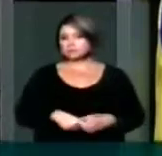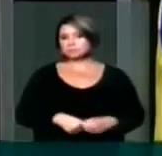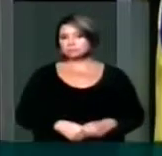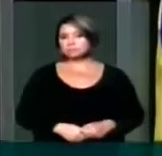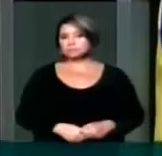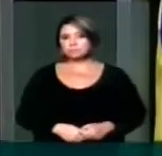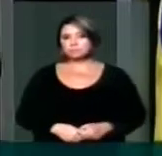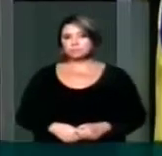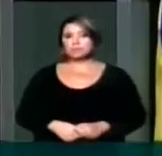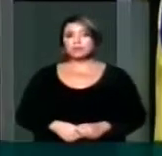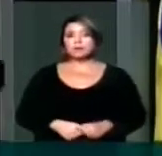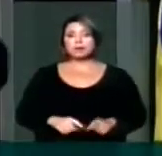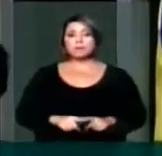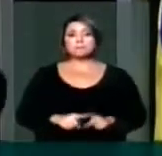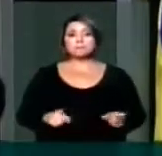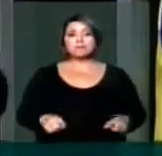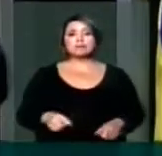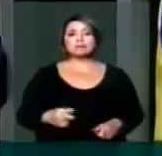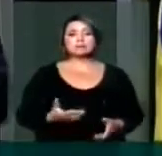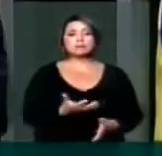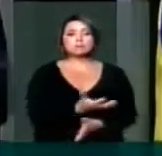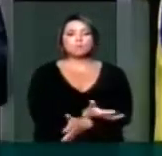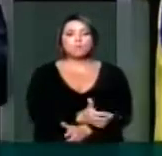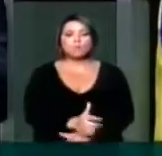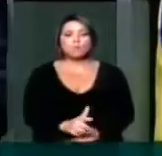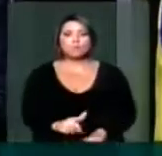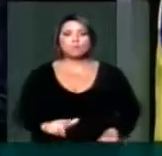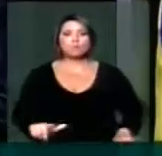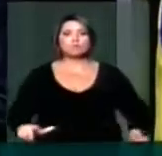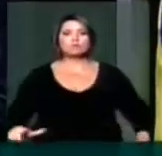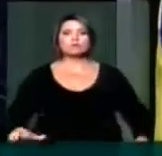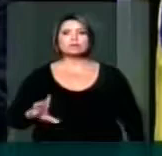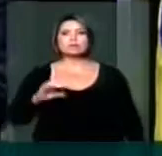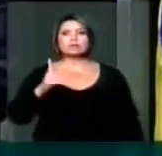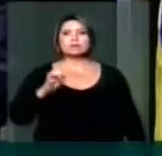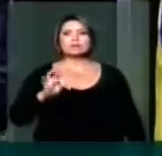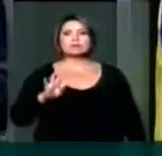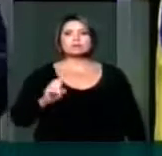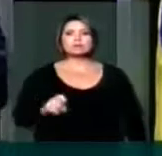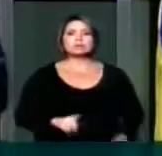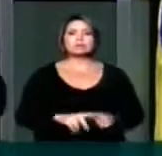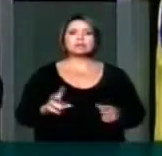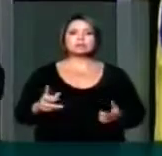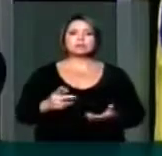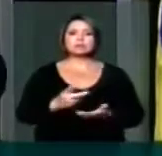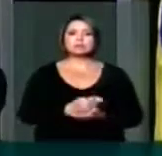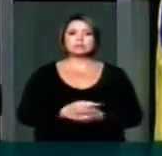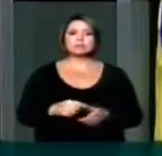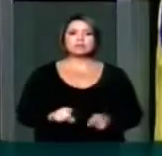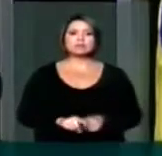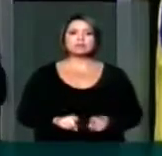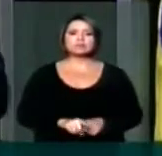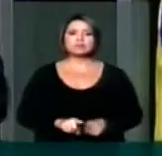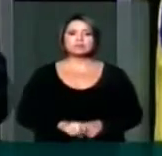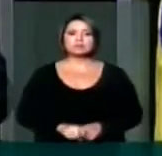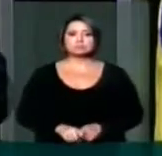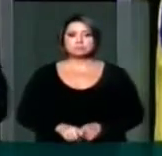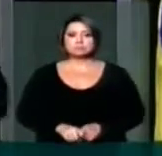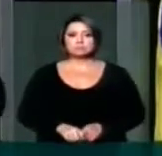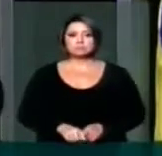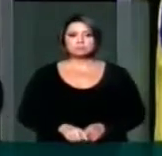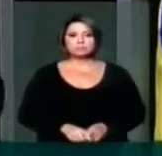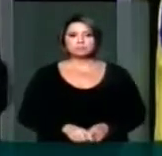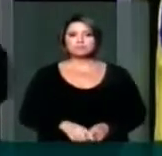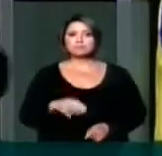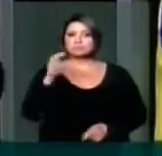Mas a desertificação de Gilbo-És está acontecendo de maneira galopante.